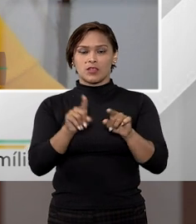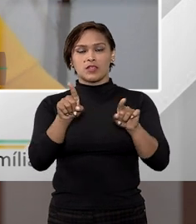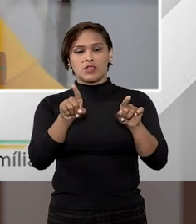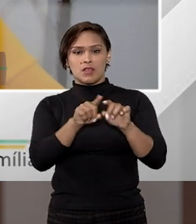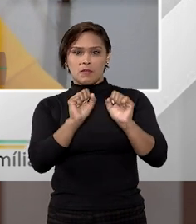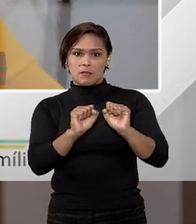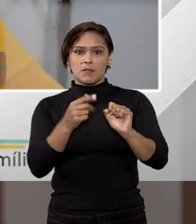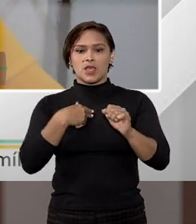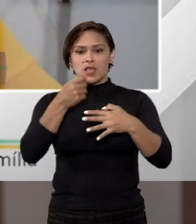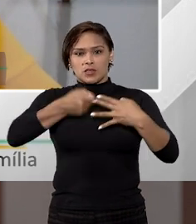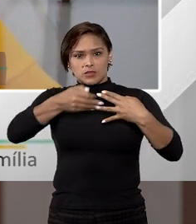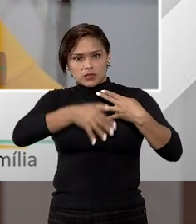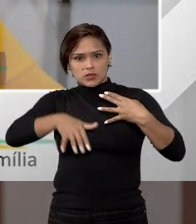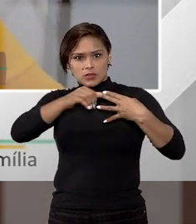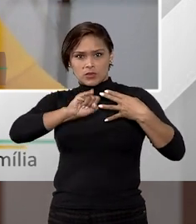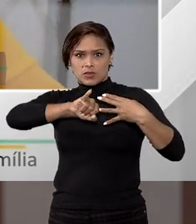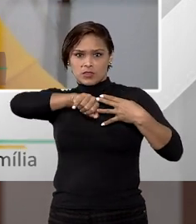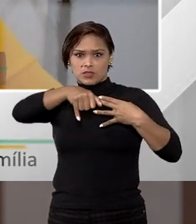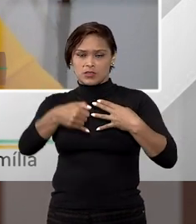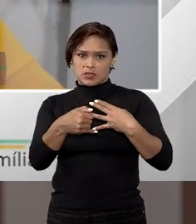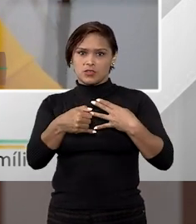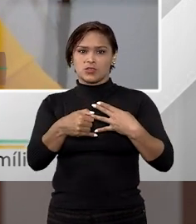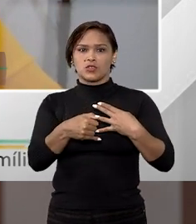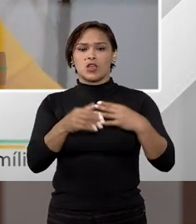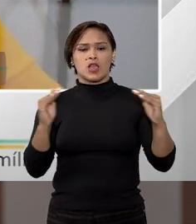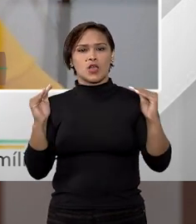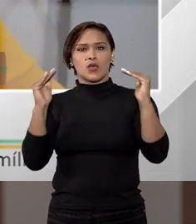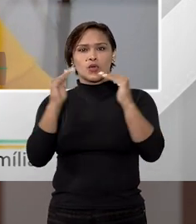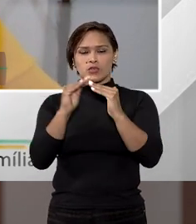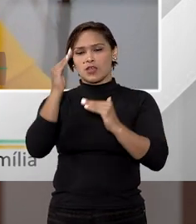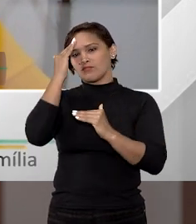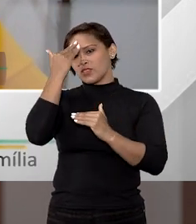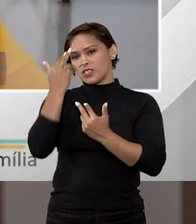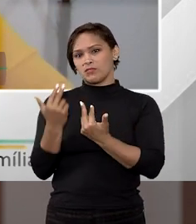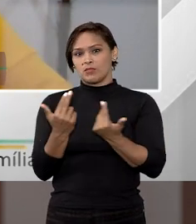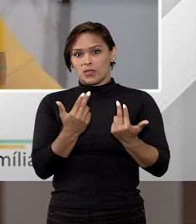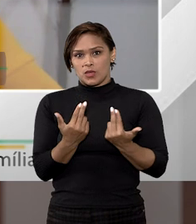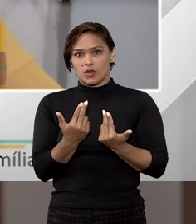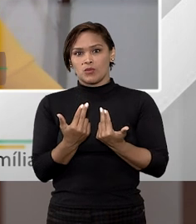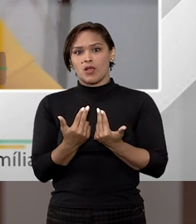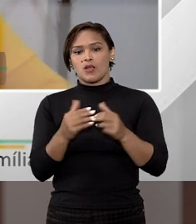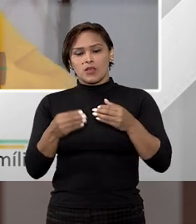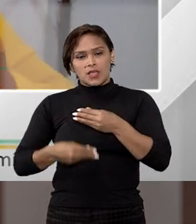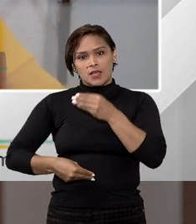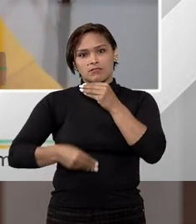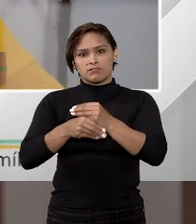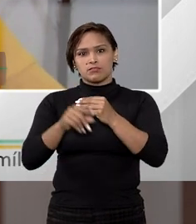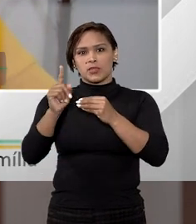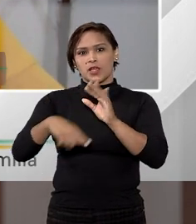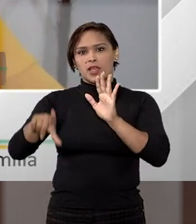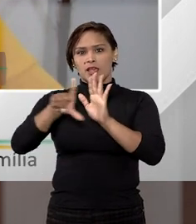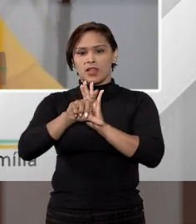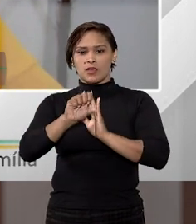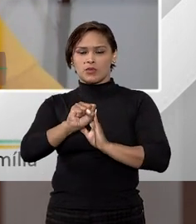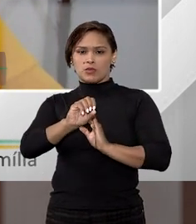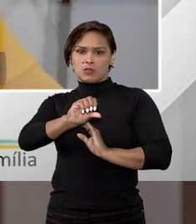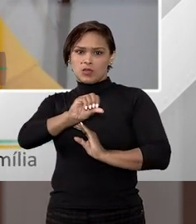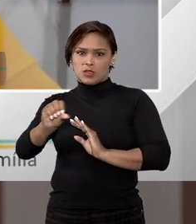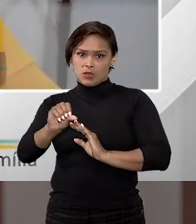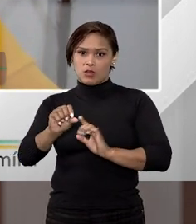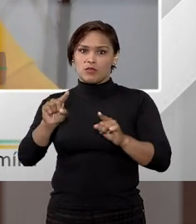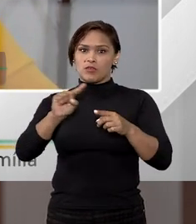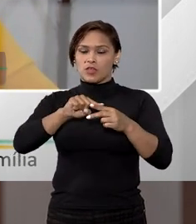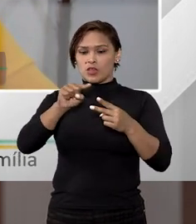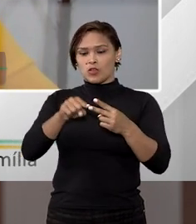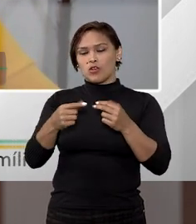do que, também a jurisprudência do STJ é consolidada nesse sentido e corrobora tanto a lei 8.009 de